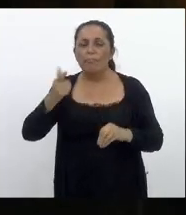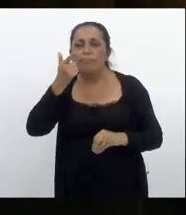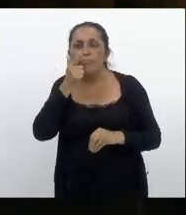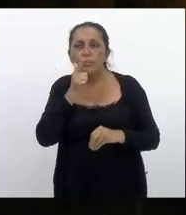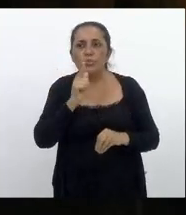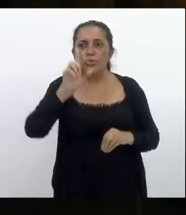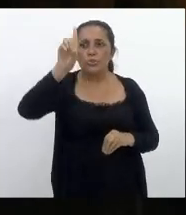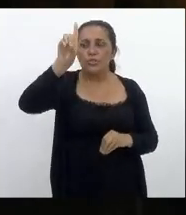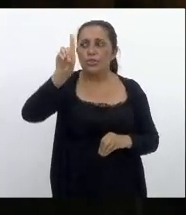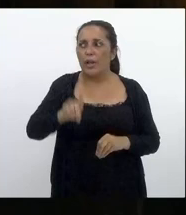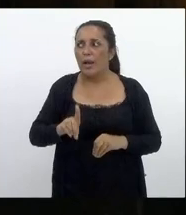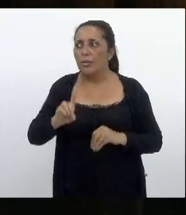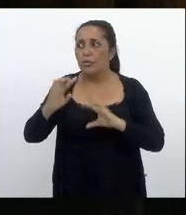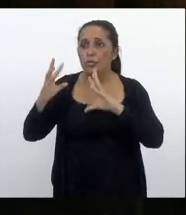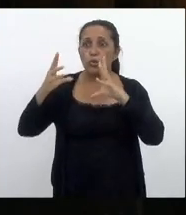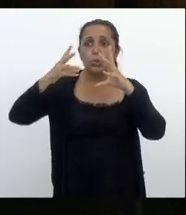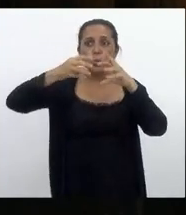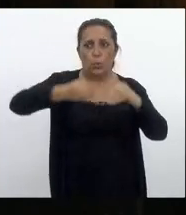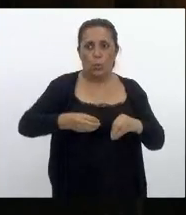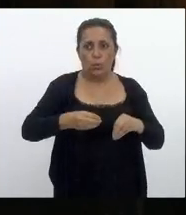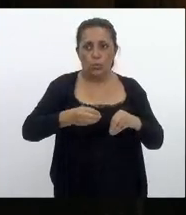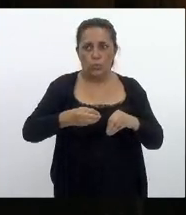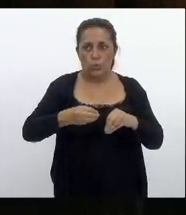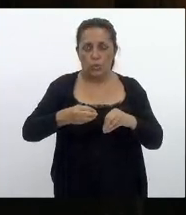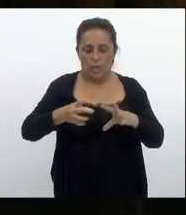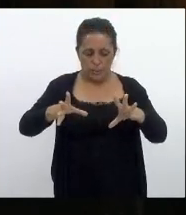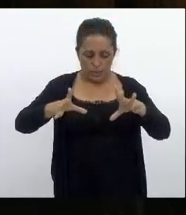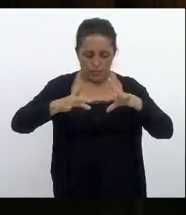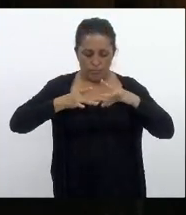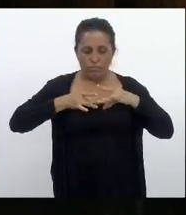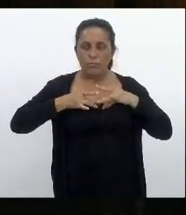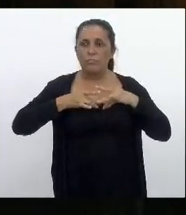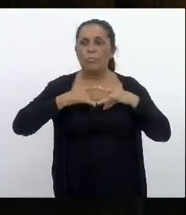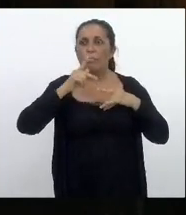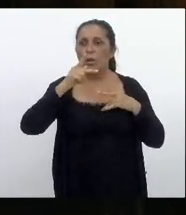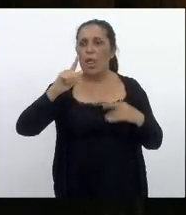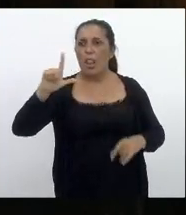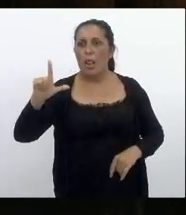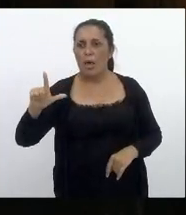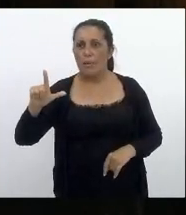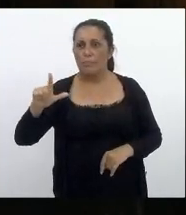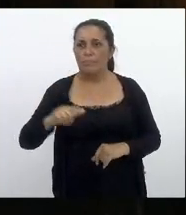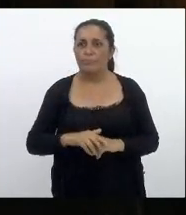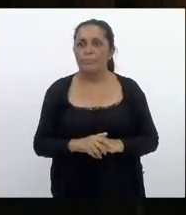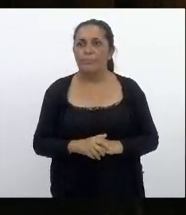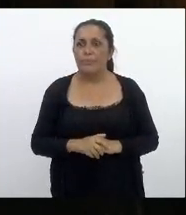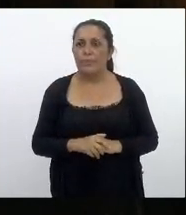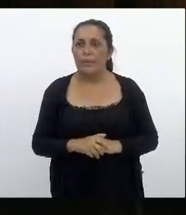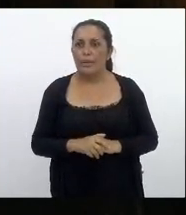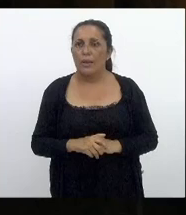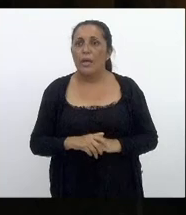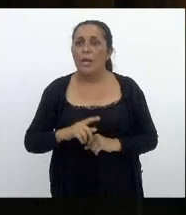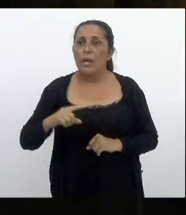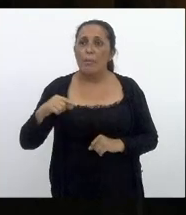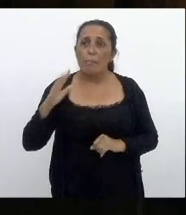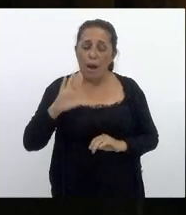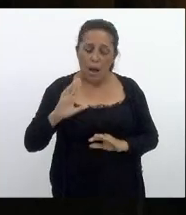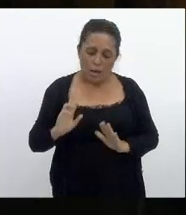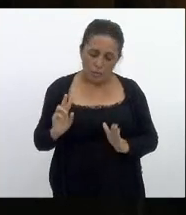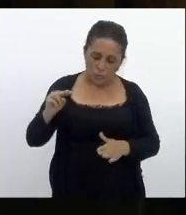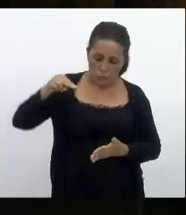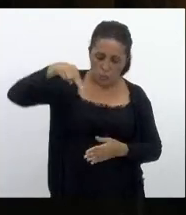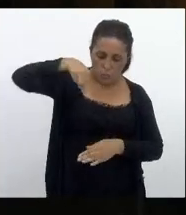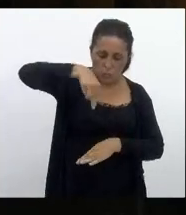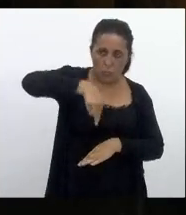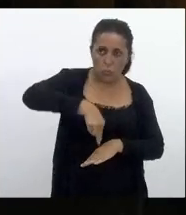daqueles que estão sendo afetados por esses projetos de lei mas também subo a essa tribuna